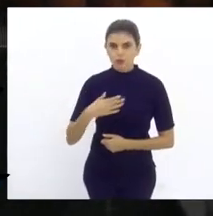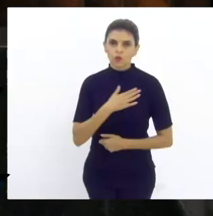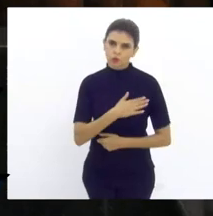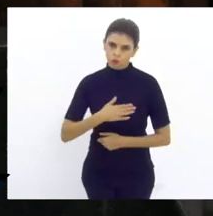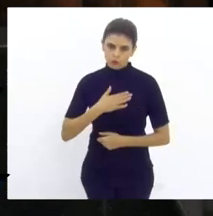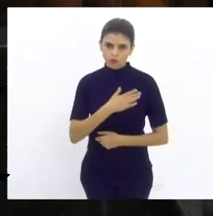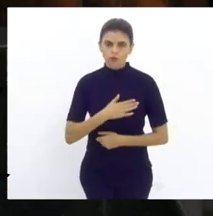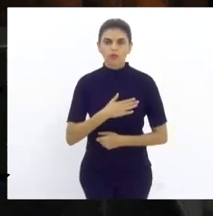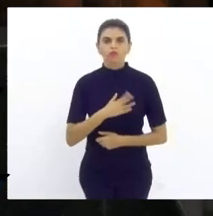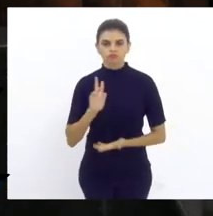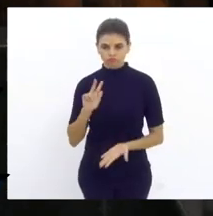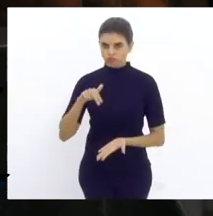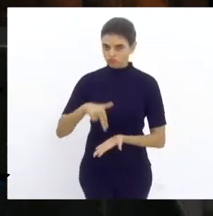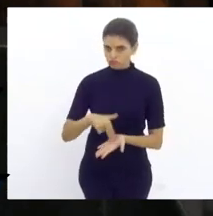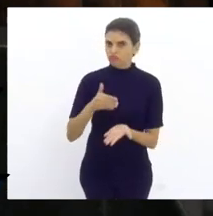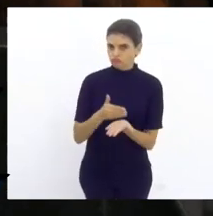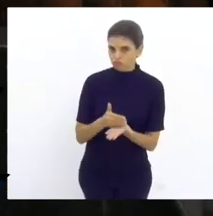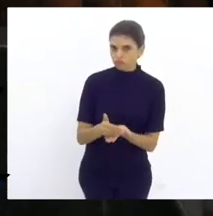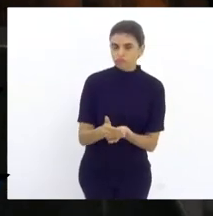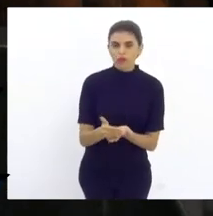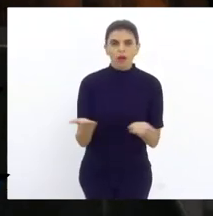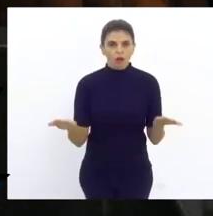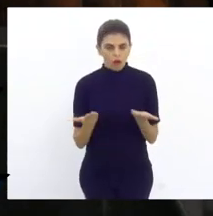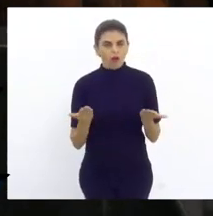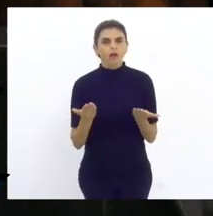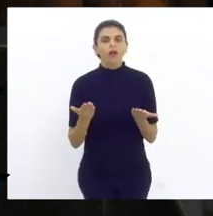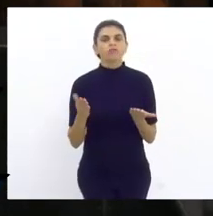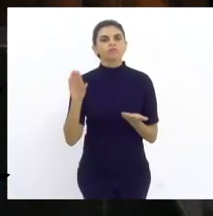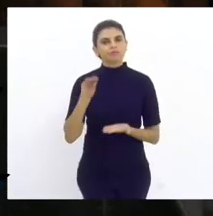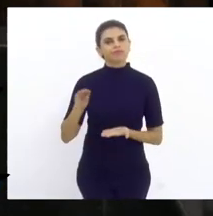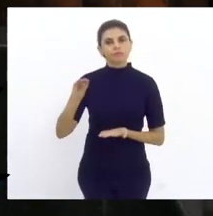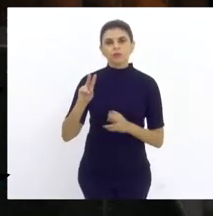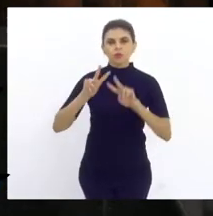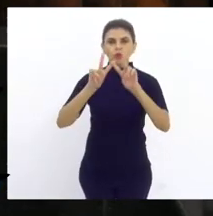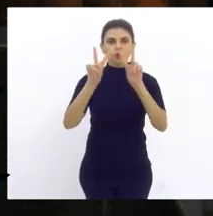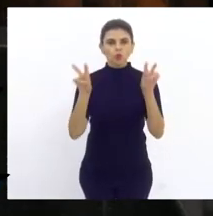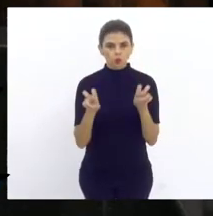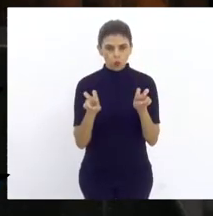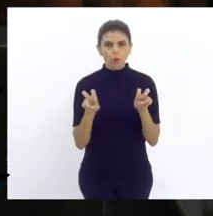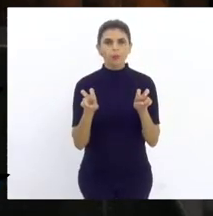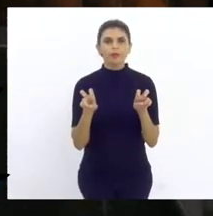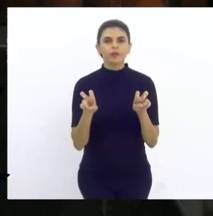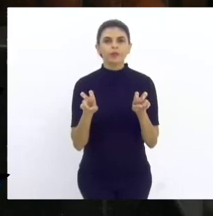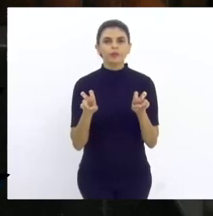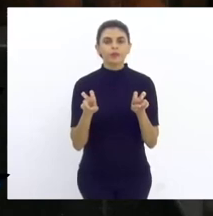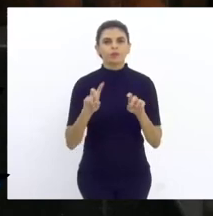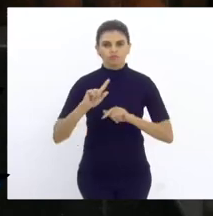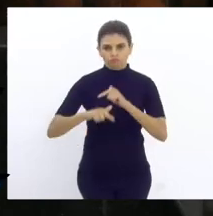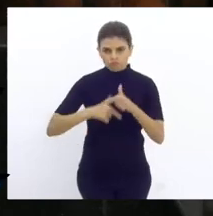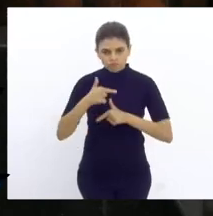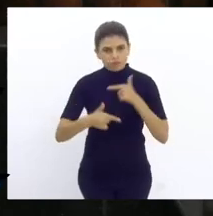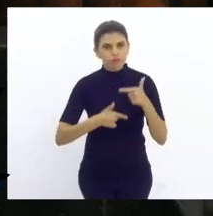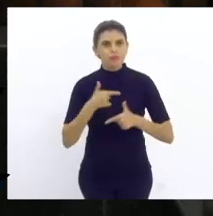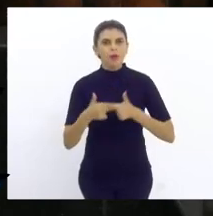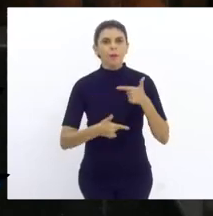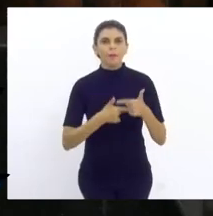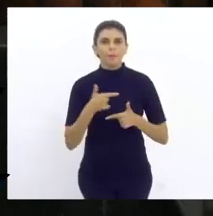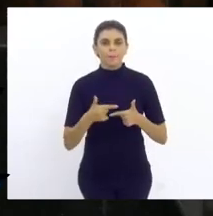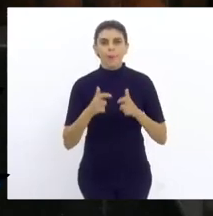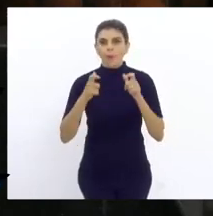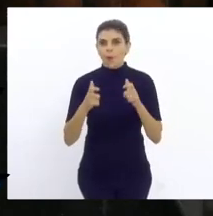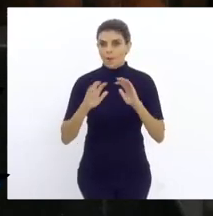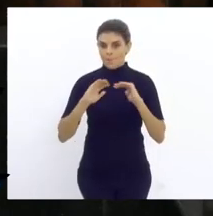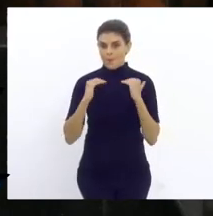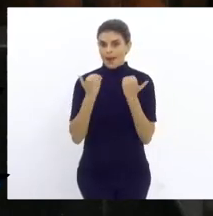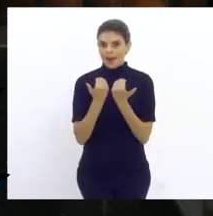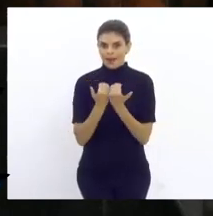aqui a tribuna, eu vou iniciar aqui a minha fala, falando sobre a nossa ação, né, no Maracanã, no